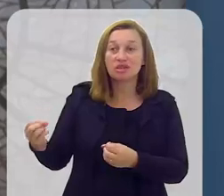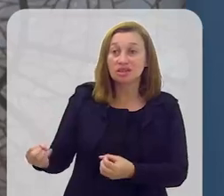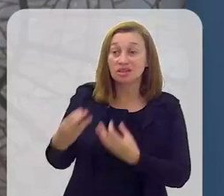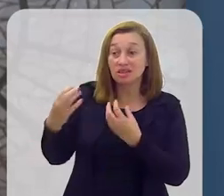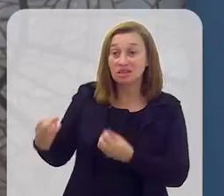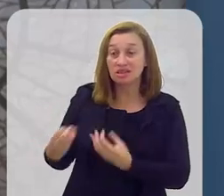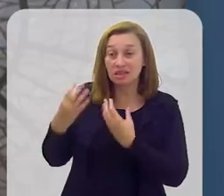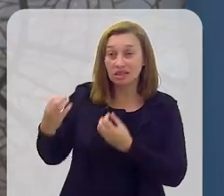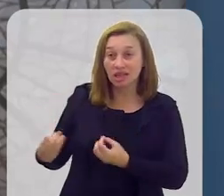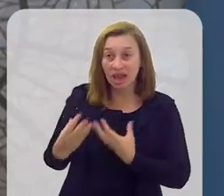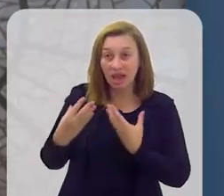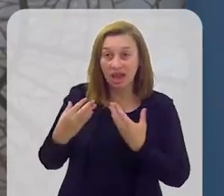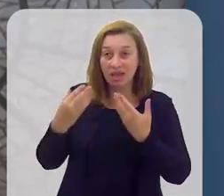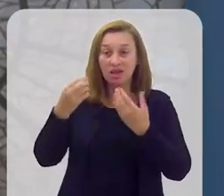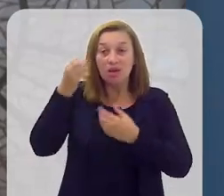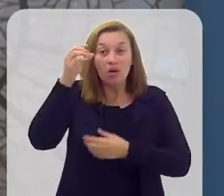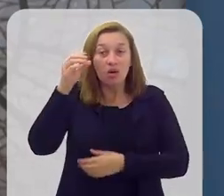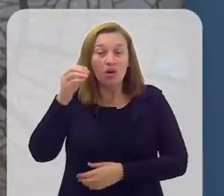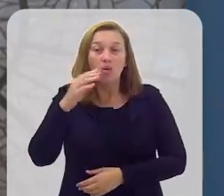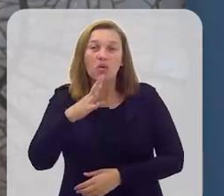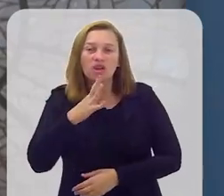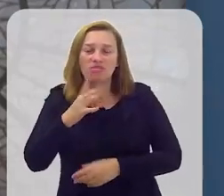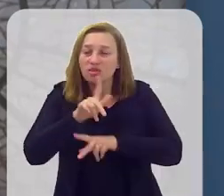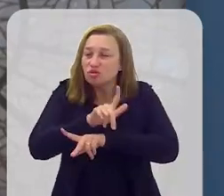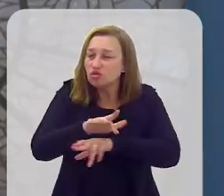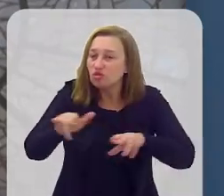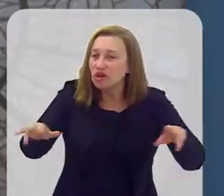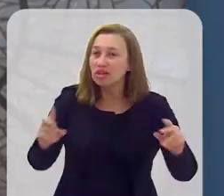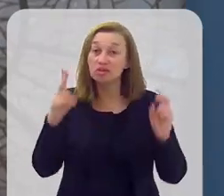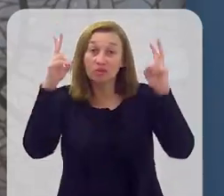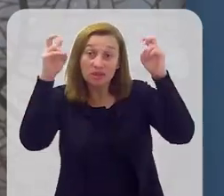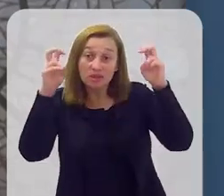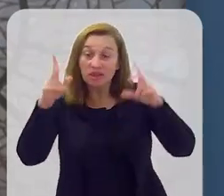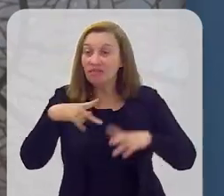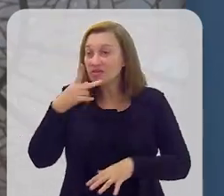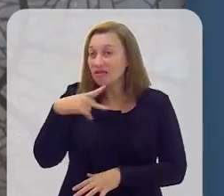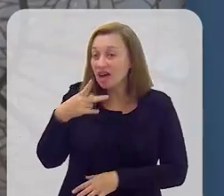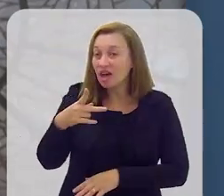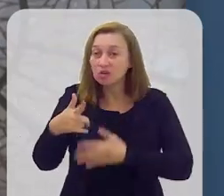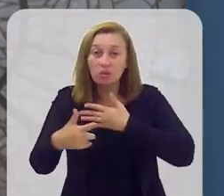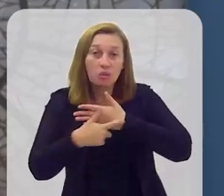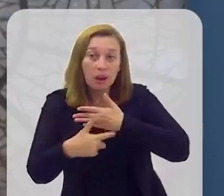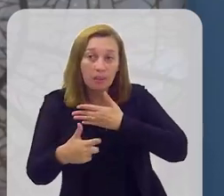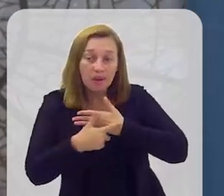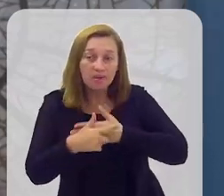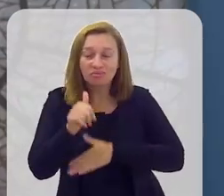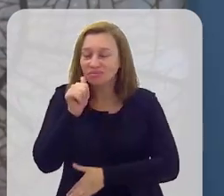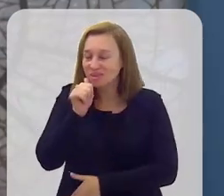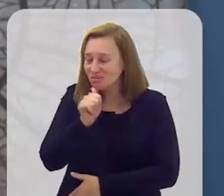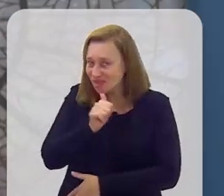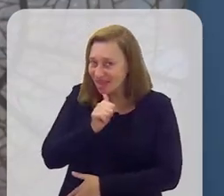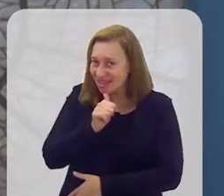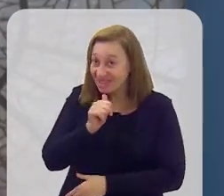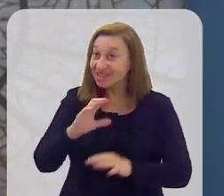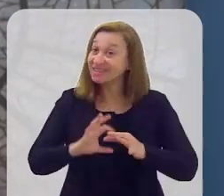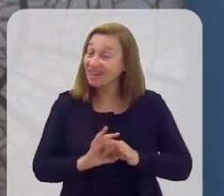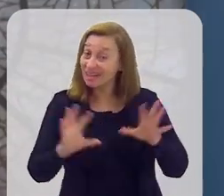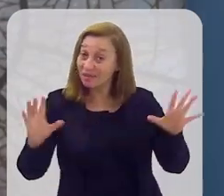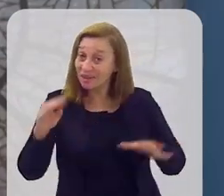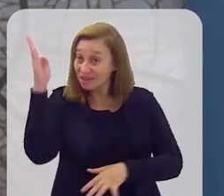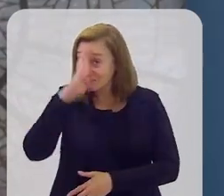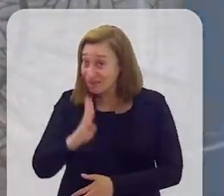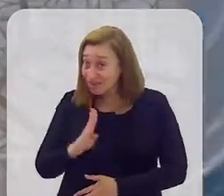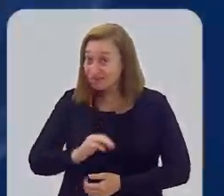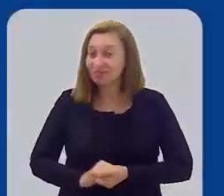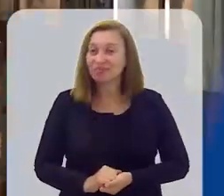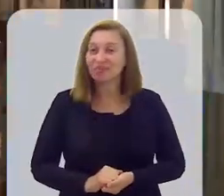alguns olhares diferentes sobre esse tema, e vai começar falando sobre o papel das mulheres na independência